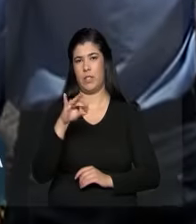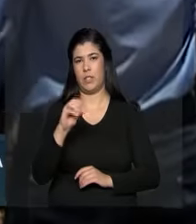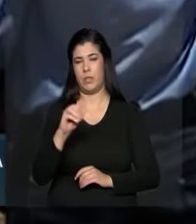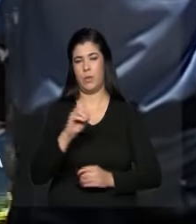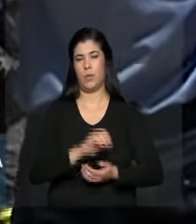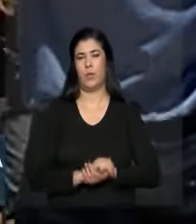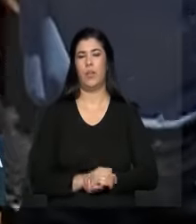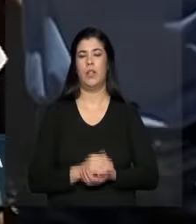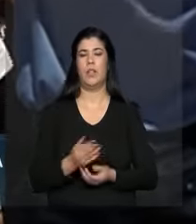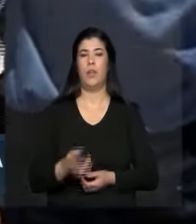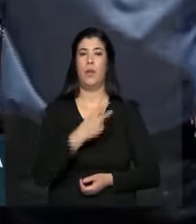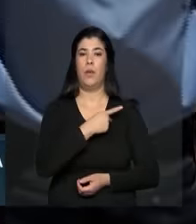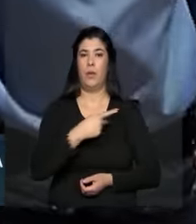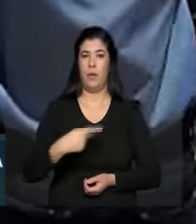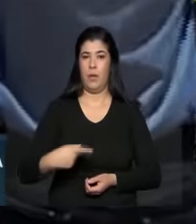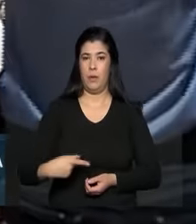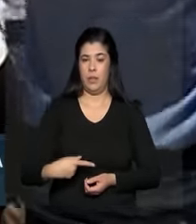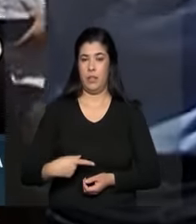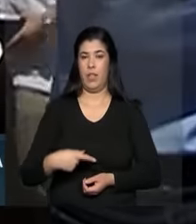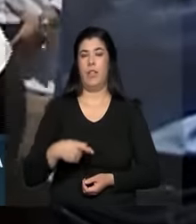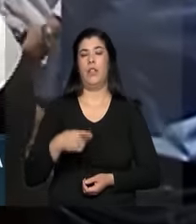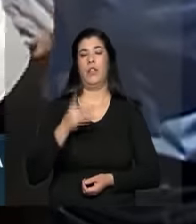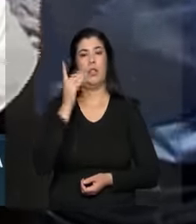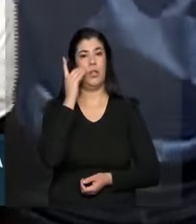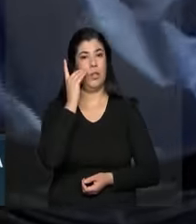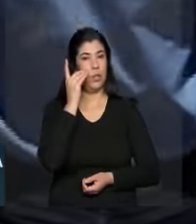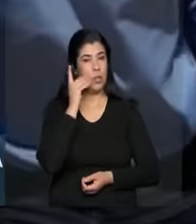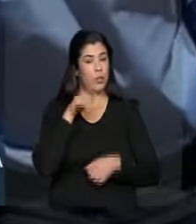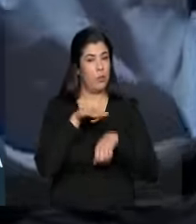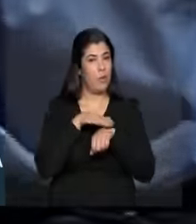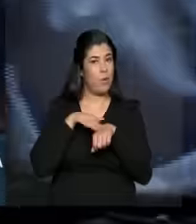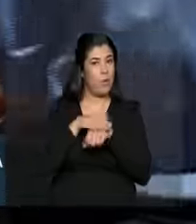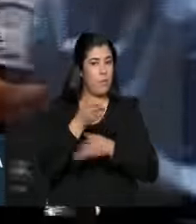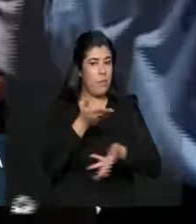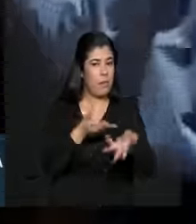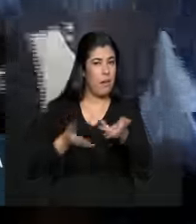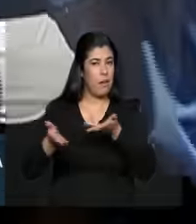A presidenta Dilma conversa com os trabalhadores de Cabrobó.